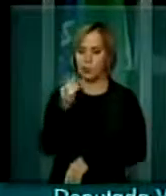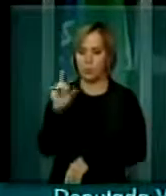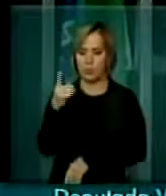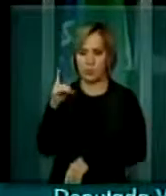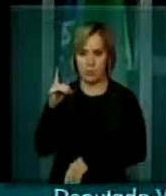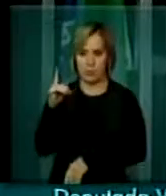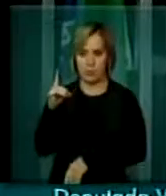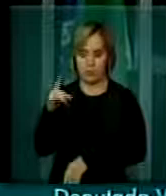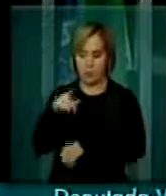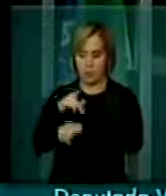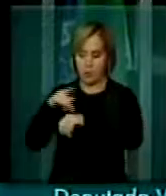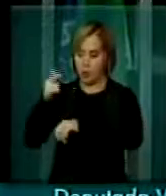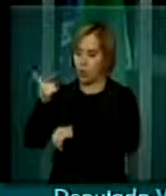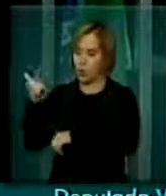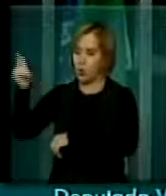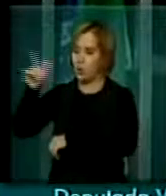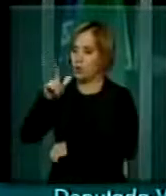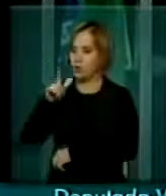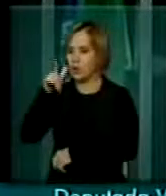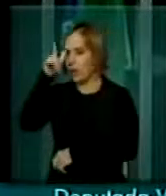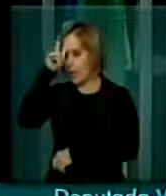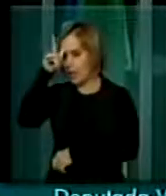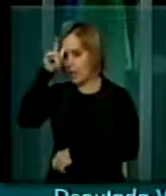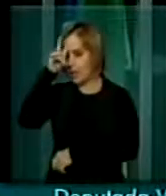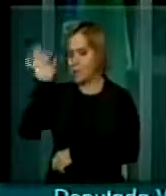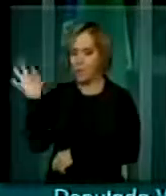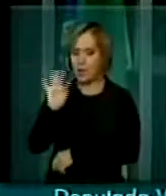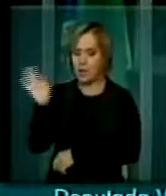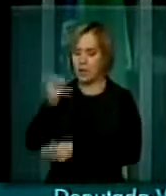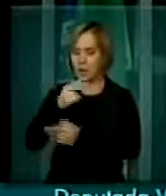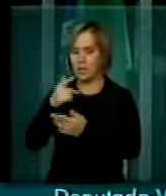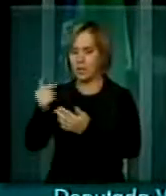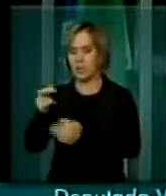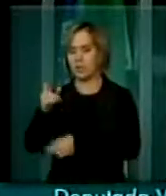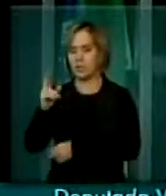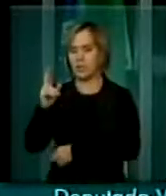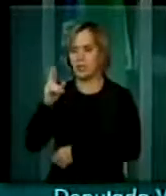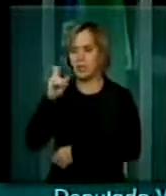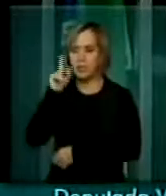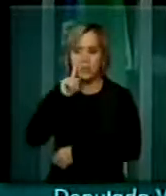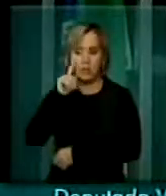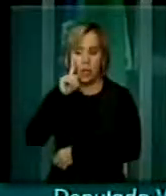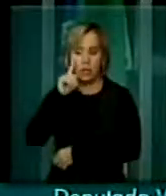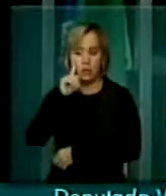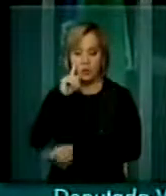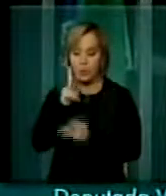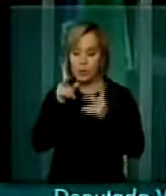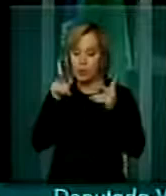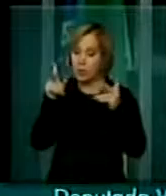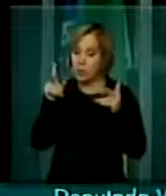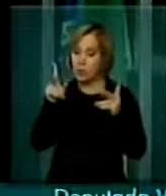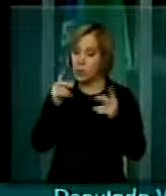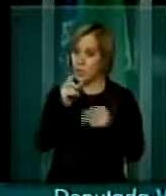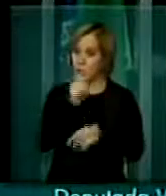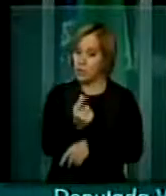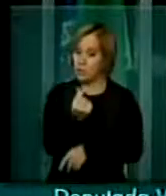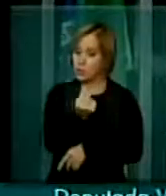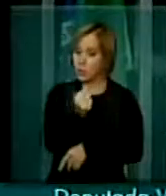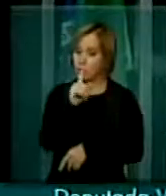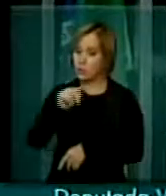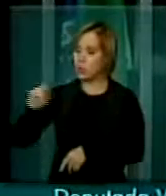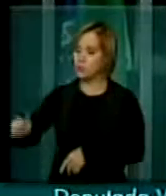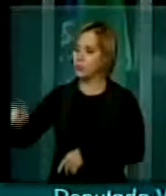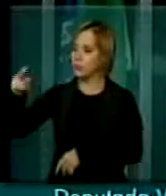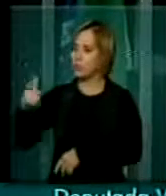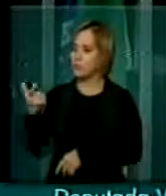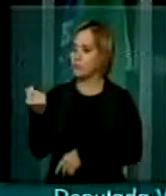países da Europa, como a Alemanha, a França, o Reino Unido, nos Estados Unidos, o mesmo custo é de 20 dólares, ou